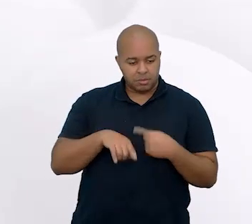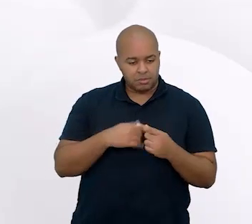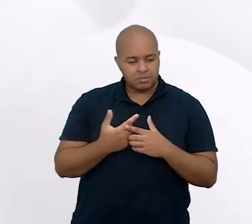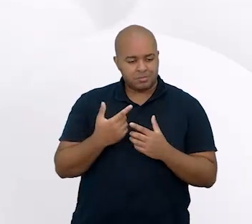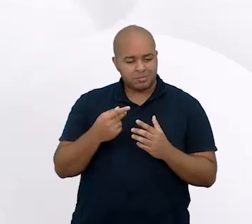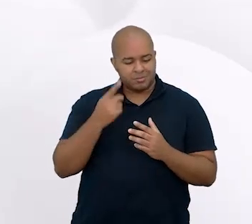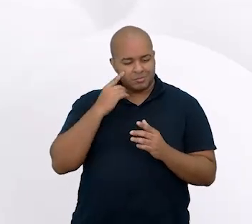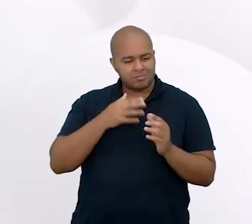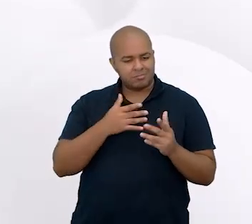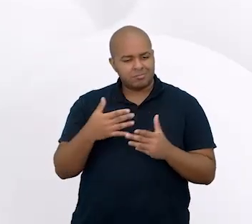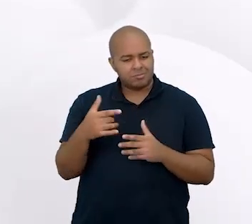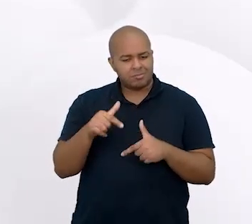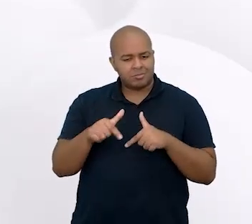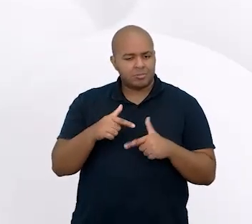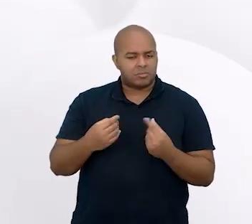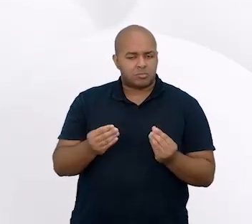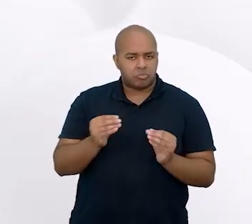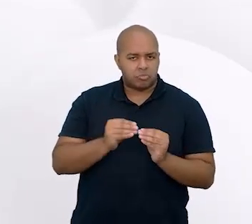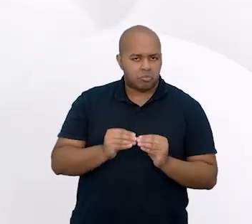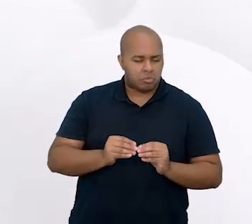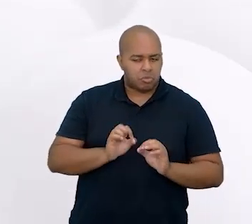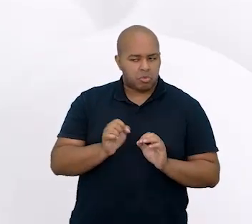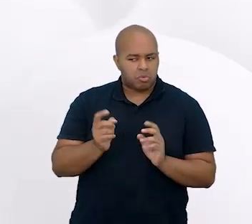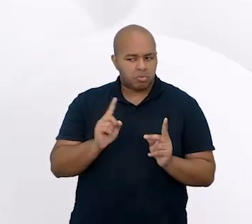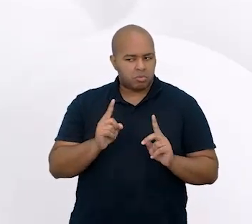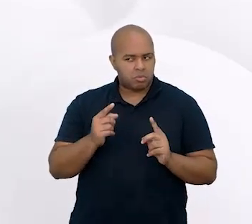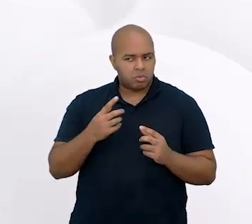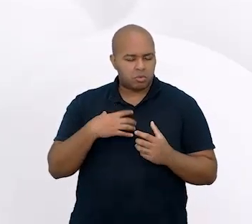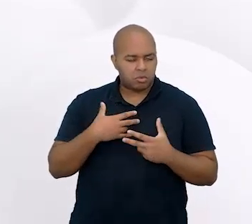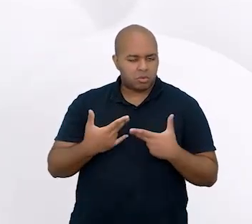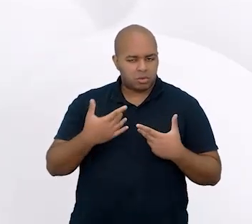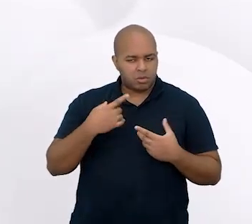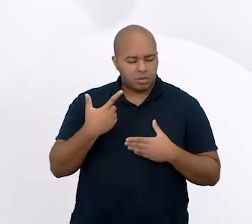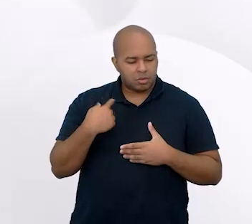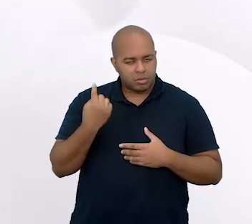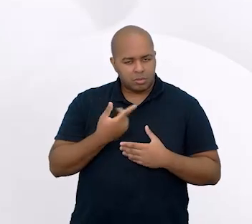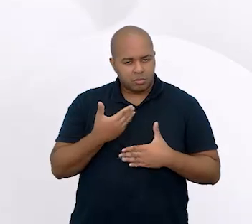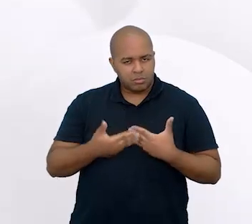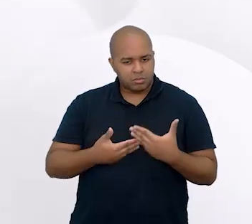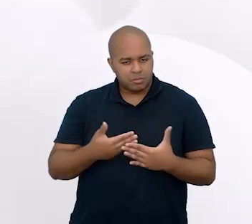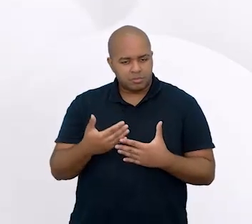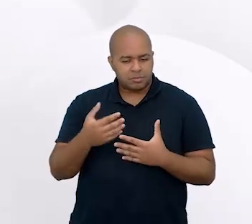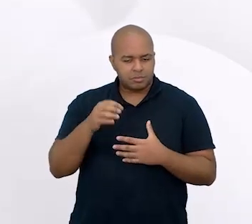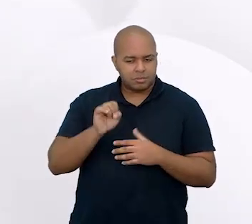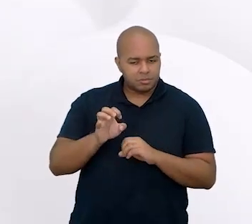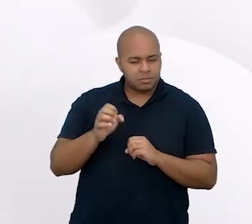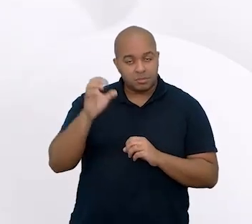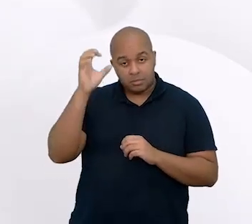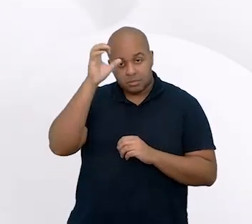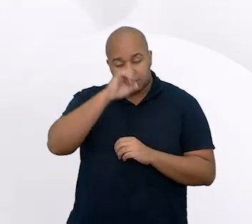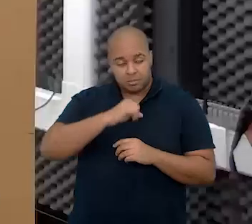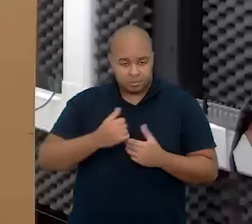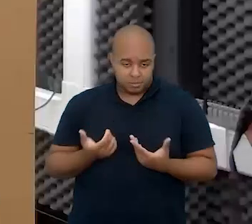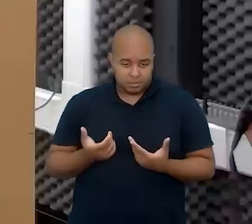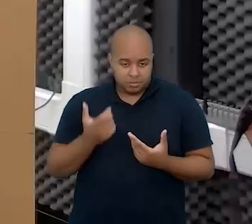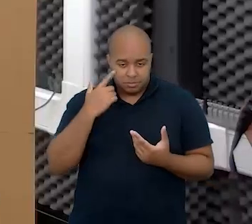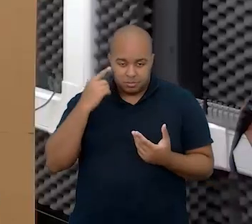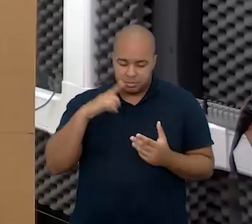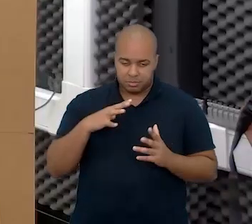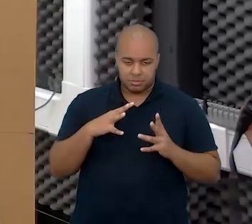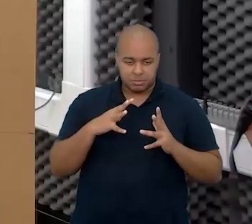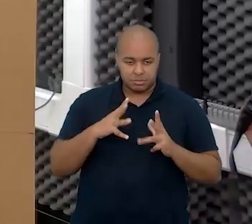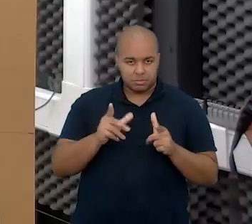implicações desse trabalho, né? Com ambos os conceitos para o nosso processo de ensino e aprendizagem. Então, a gente vem aí com